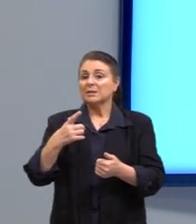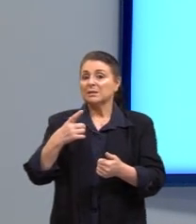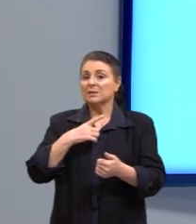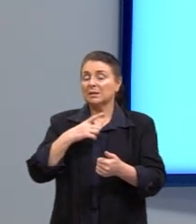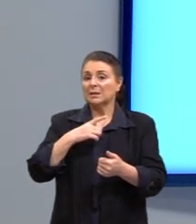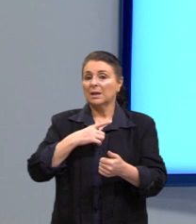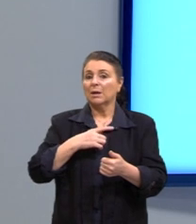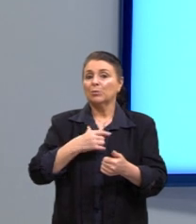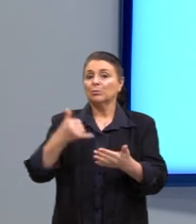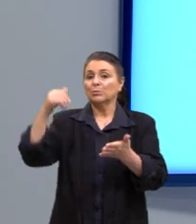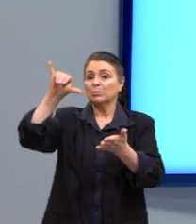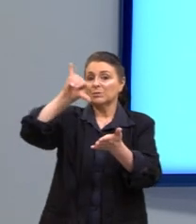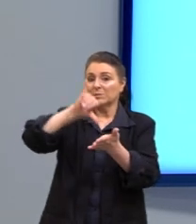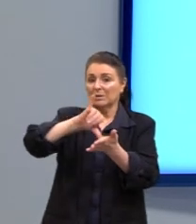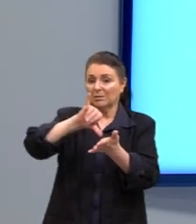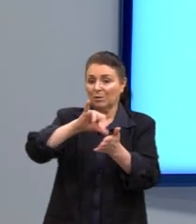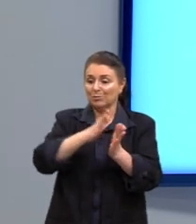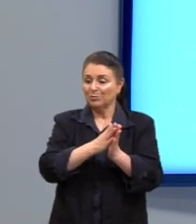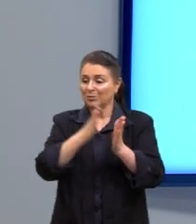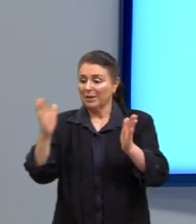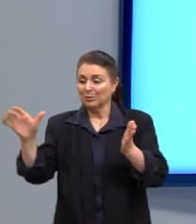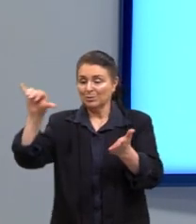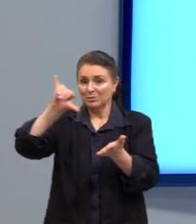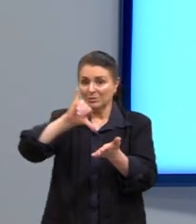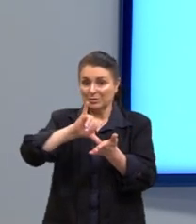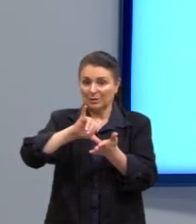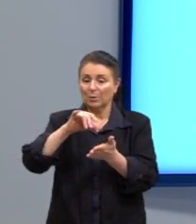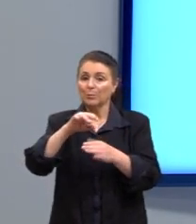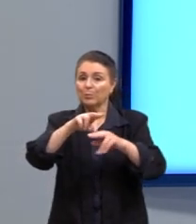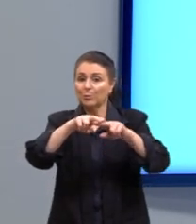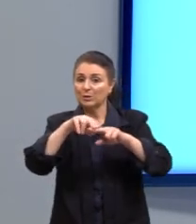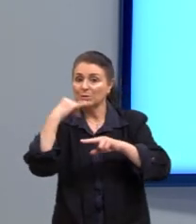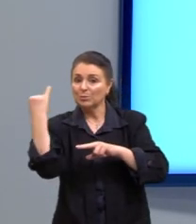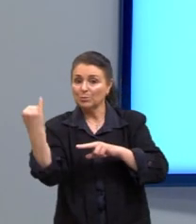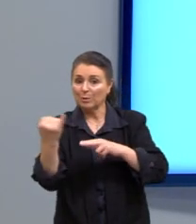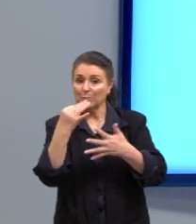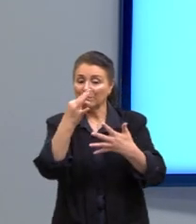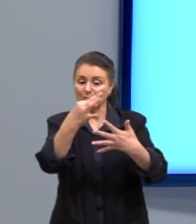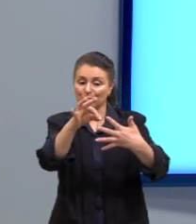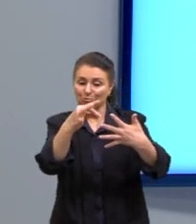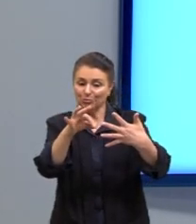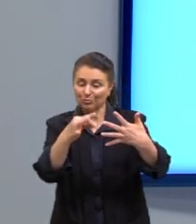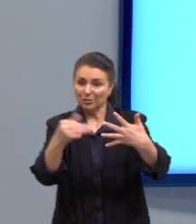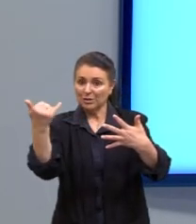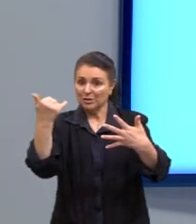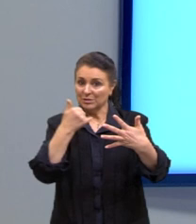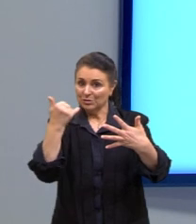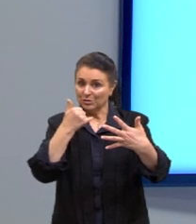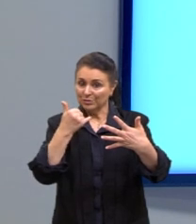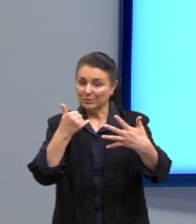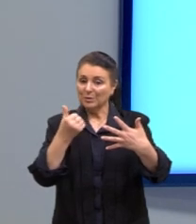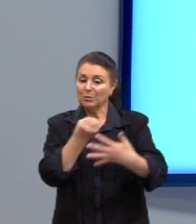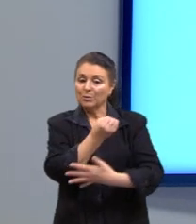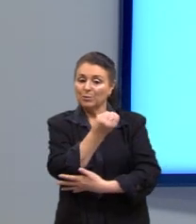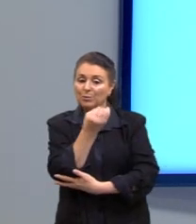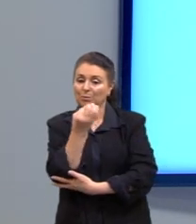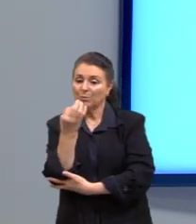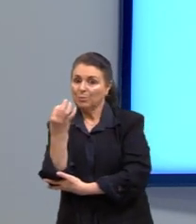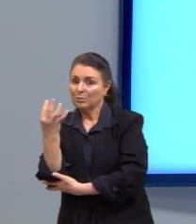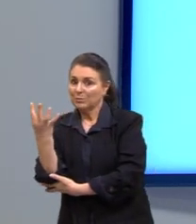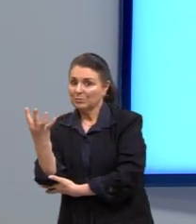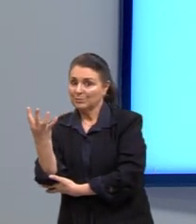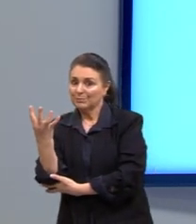dado central. Aqui, até é importante a gente destacar, né? Informações quantitativas. Então, nós